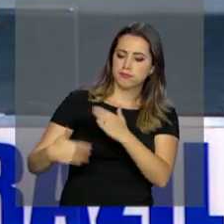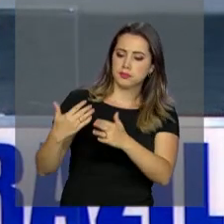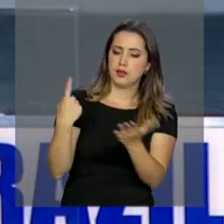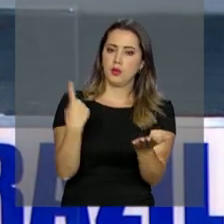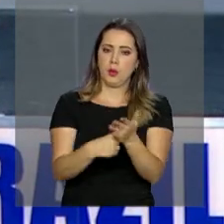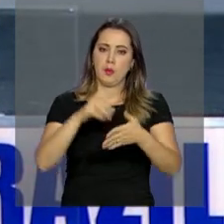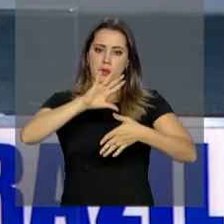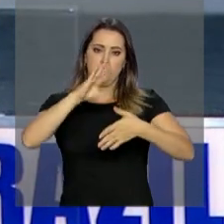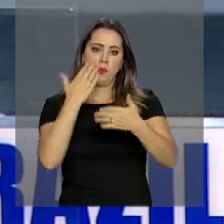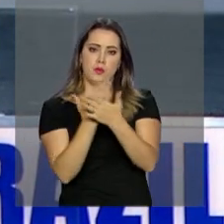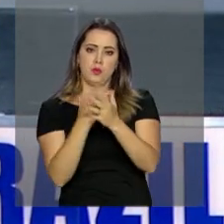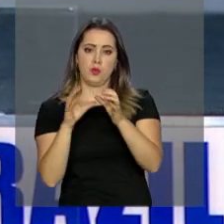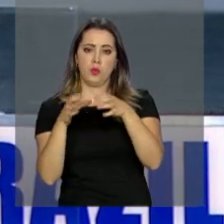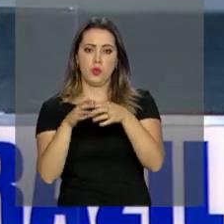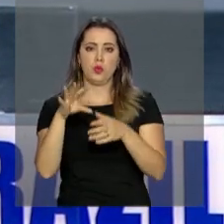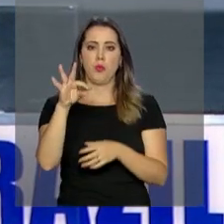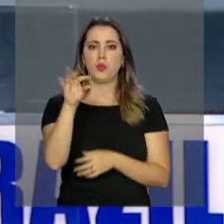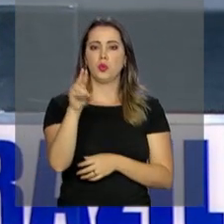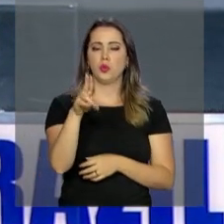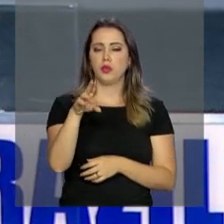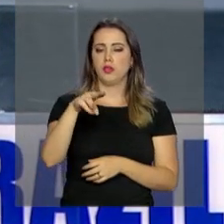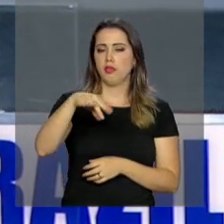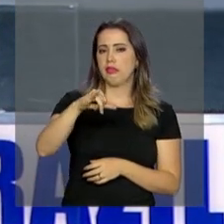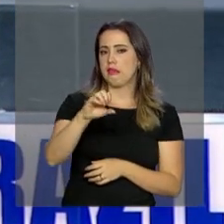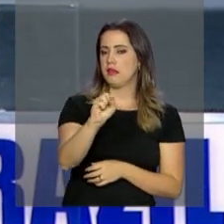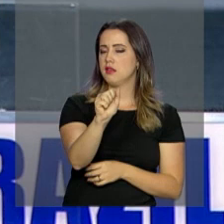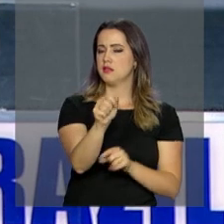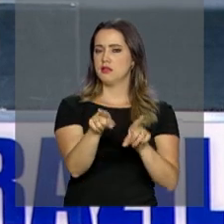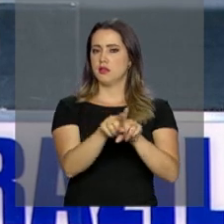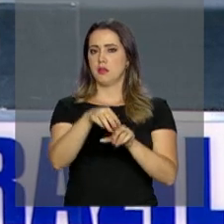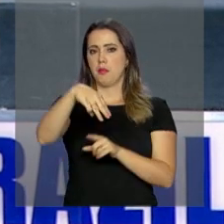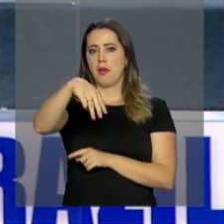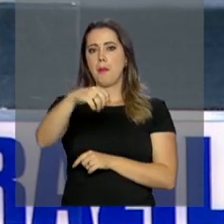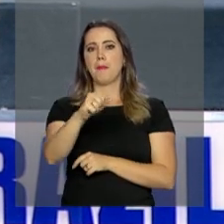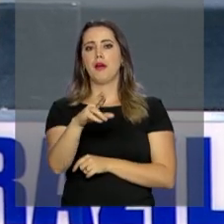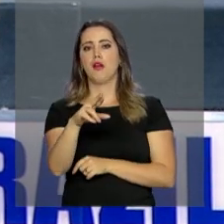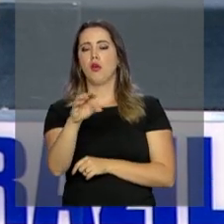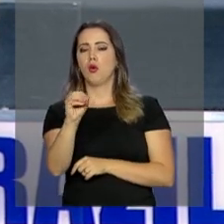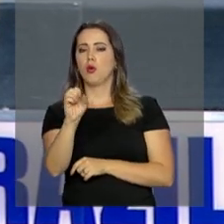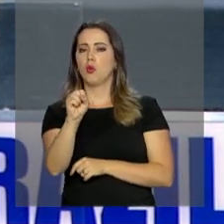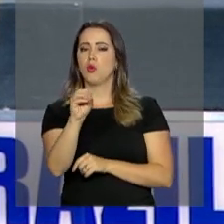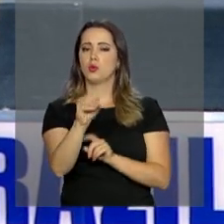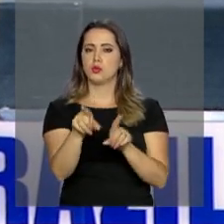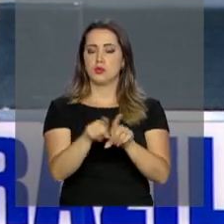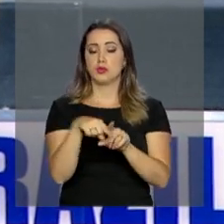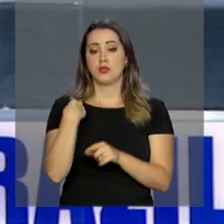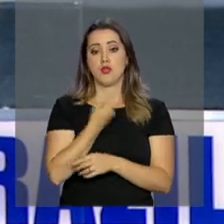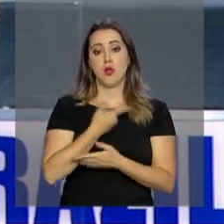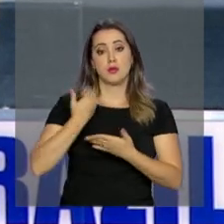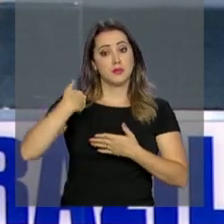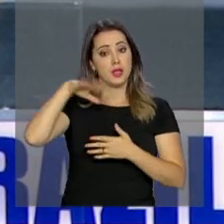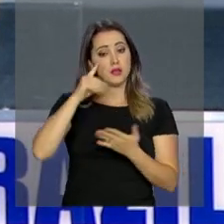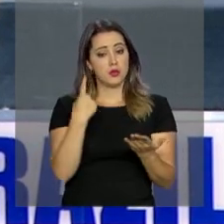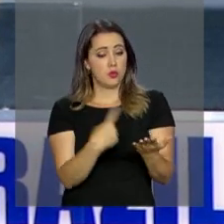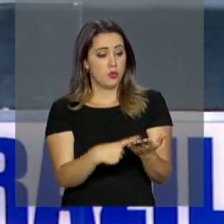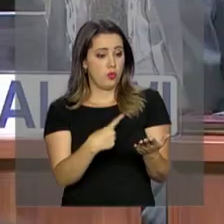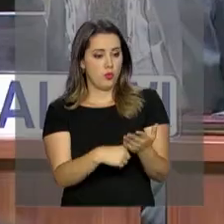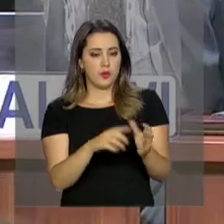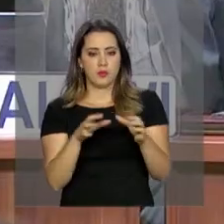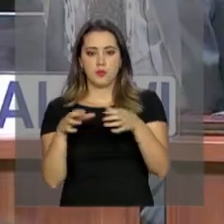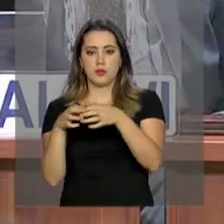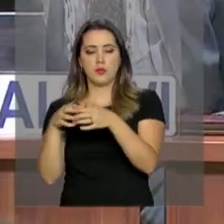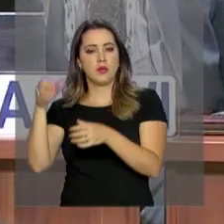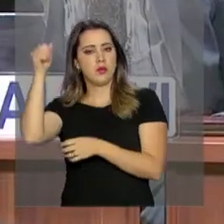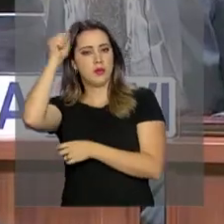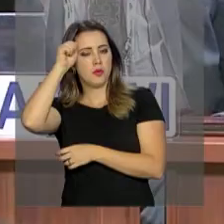Mercosul com a Tunísia e o Marrocos. Estamos prontos também para expandir nosso acordo com a União Aduaneira